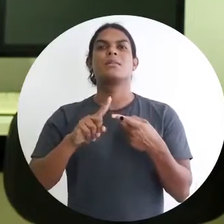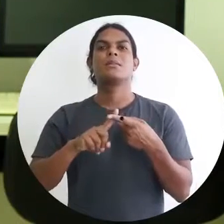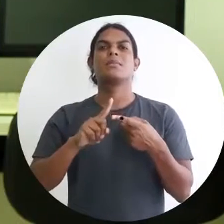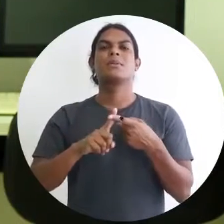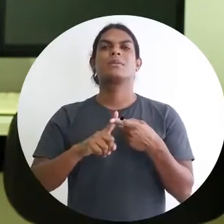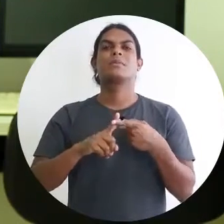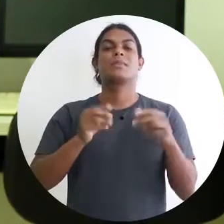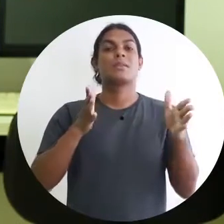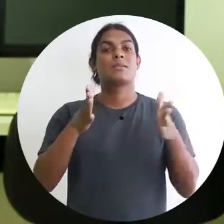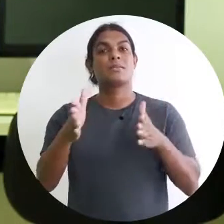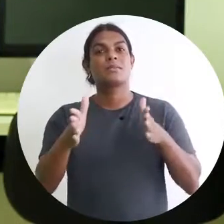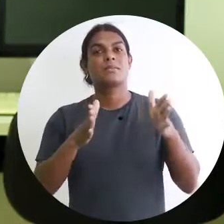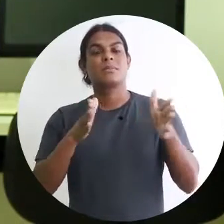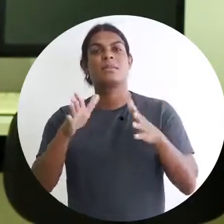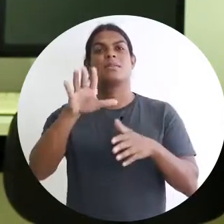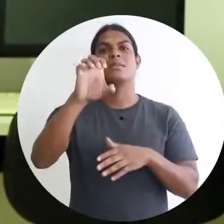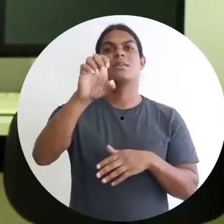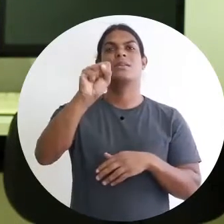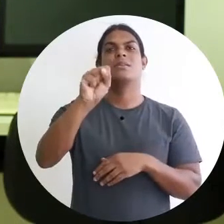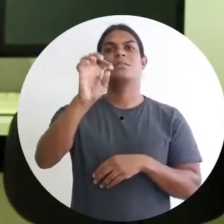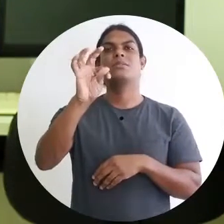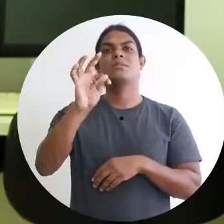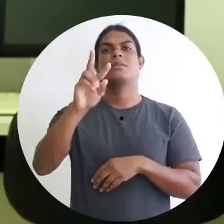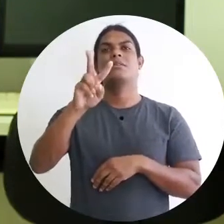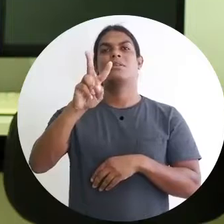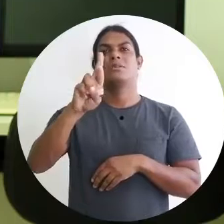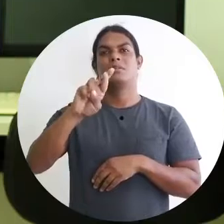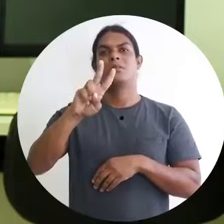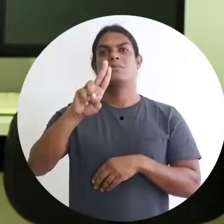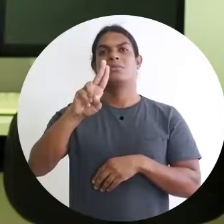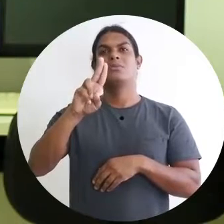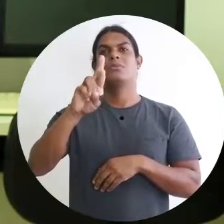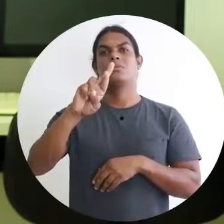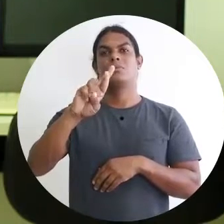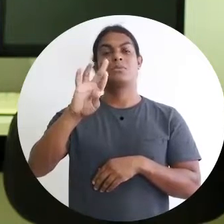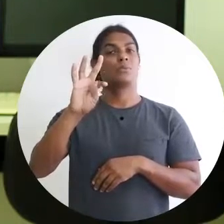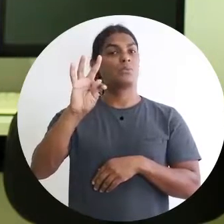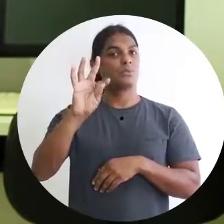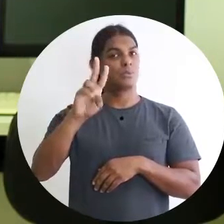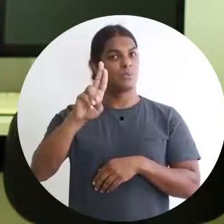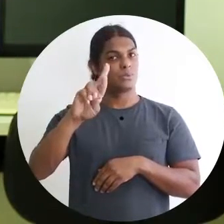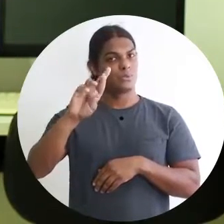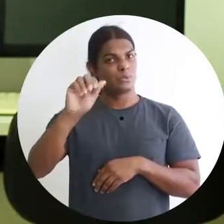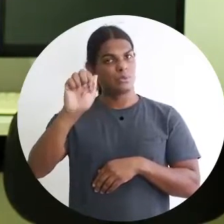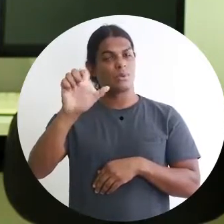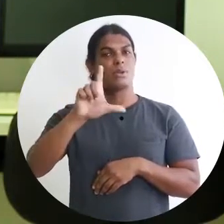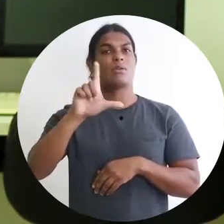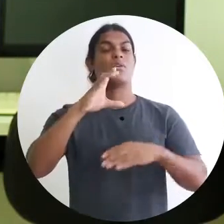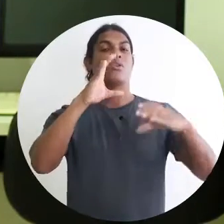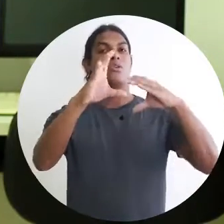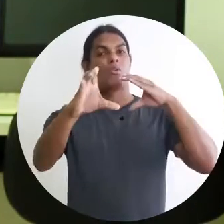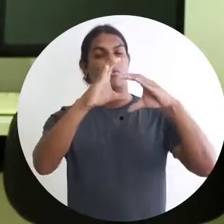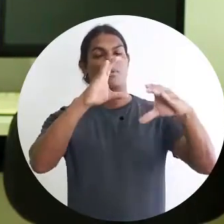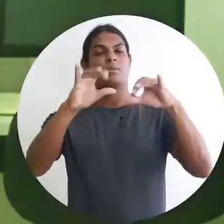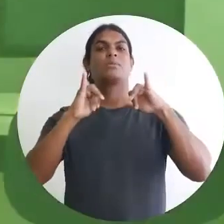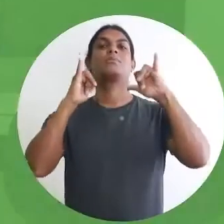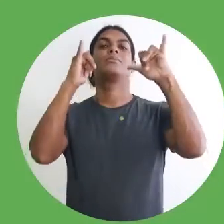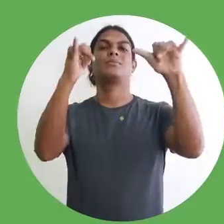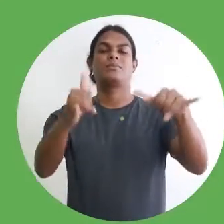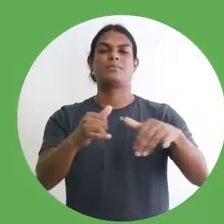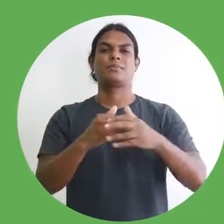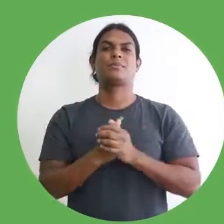estrutural, acessibilidade comunicacional e acessibilidade informacional. Os espaços